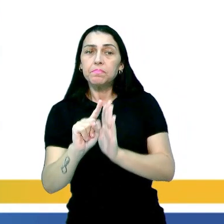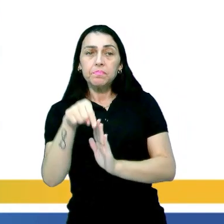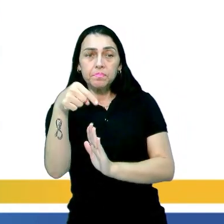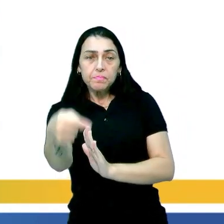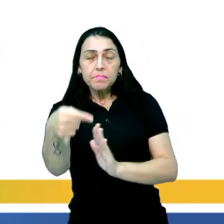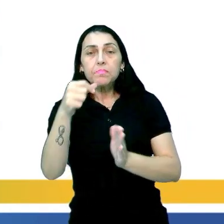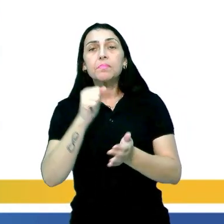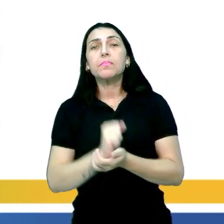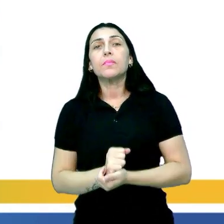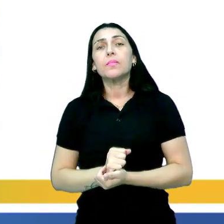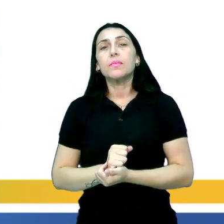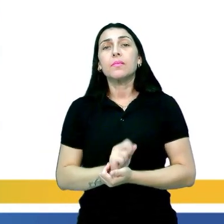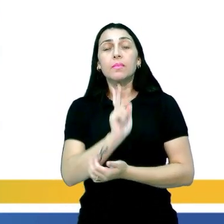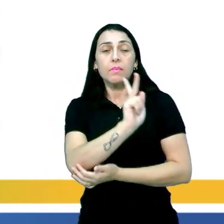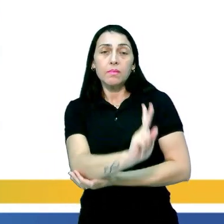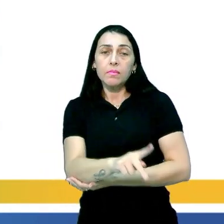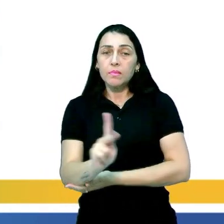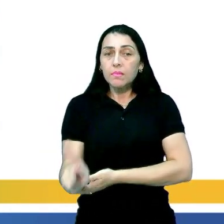seguida, ok?